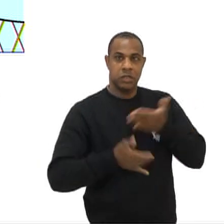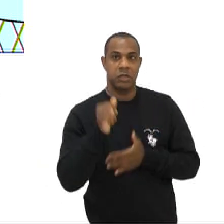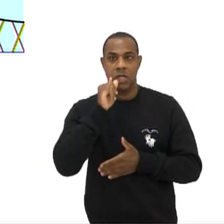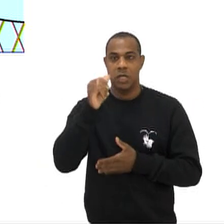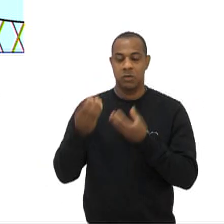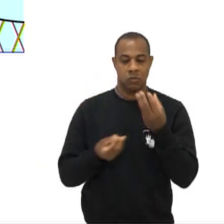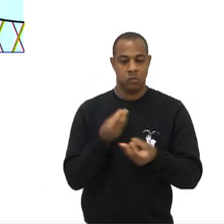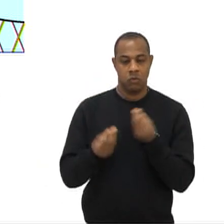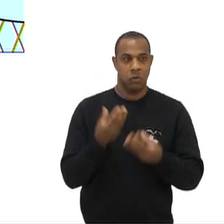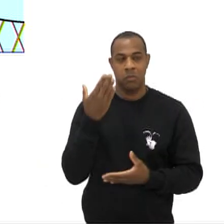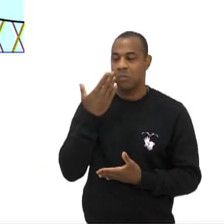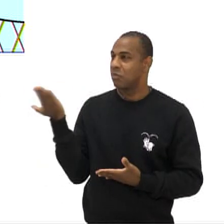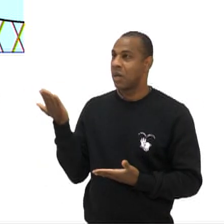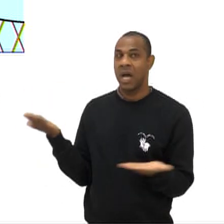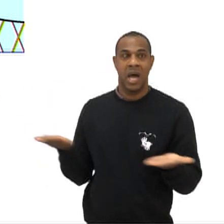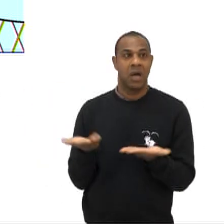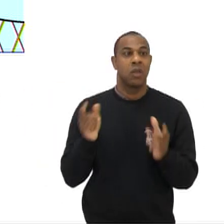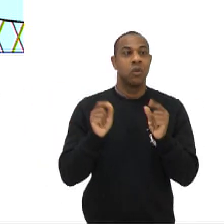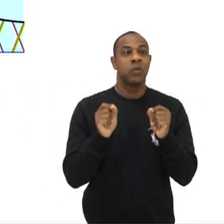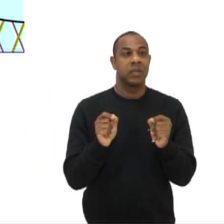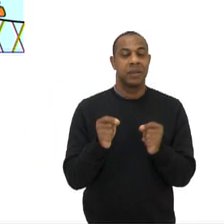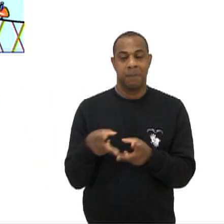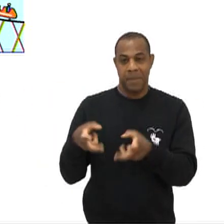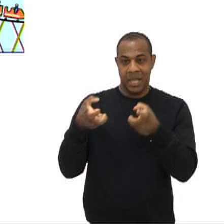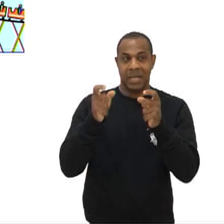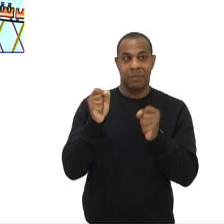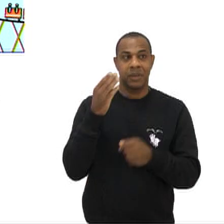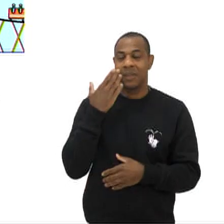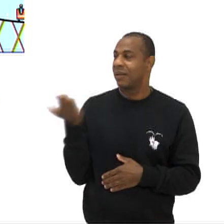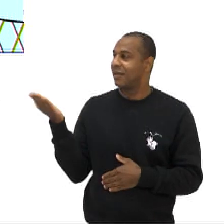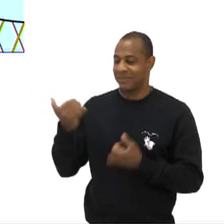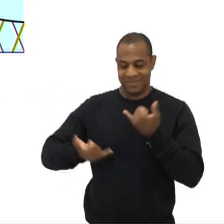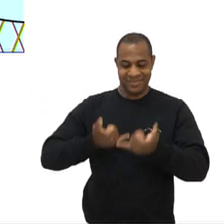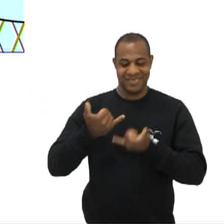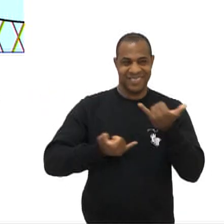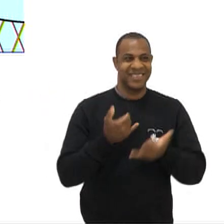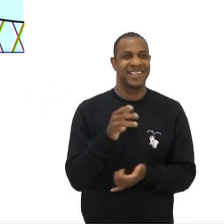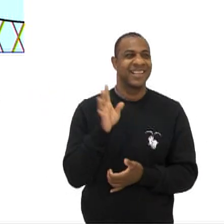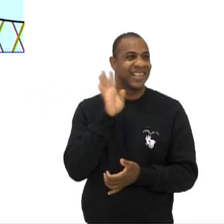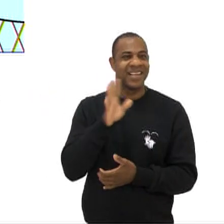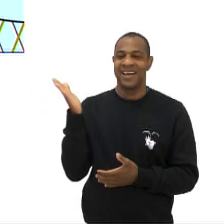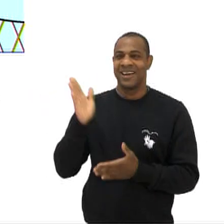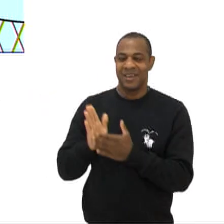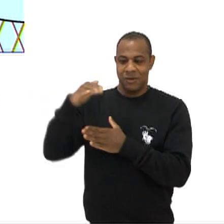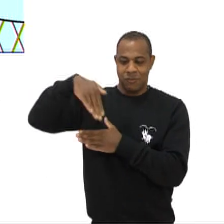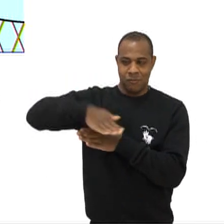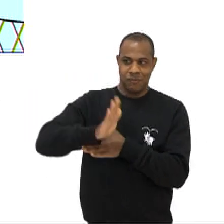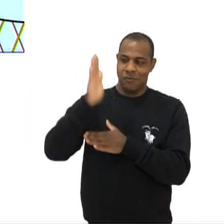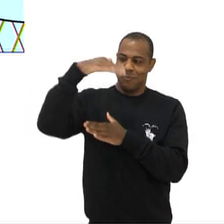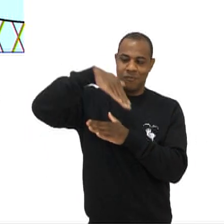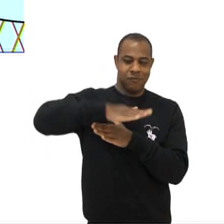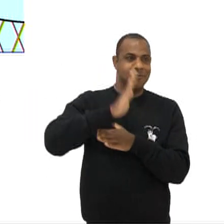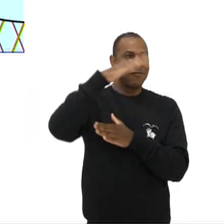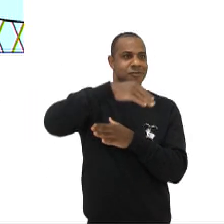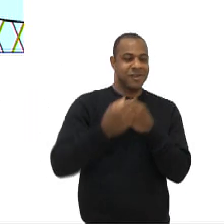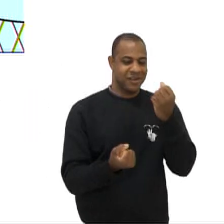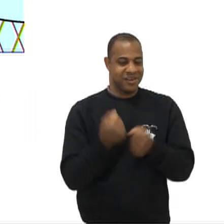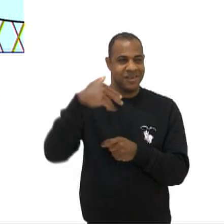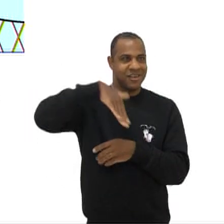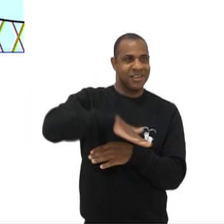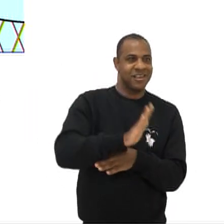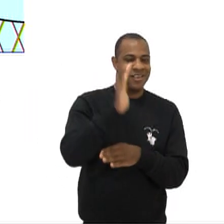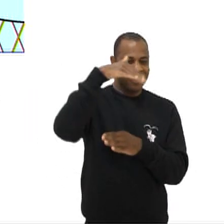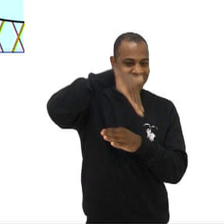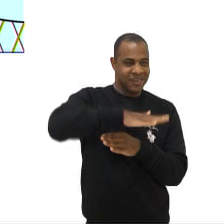Agora, num segundo momento Percebam que a gente tem aqui Uma brincadeira bem bacana A montanha russa Aonde a gente consegue estar trabalhando Com a ideia da